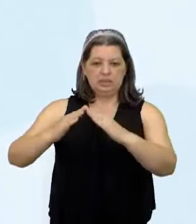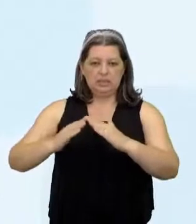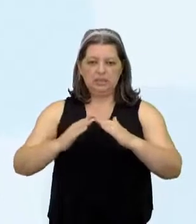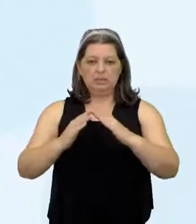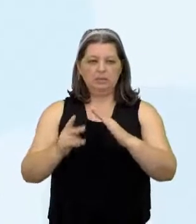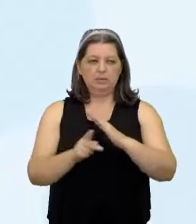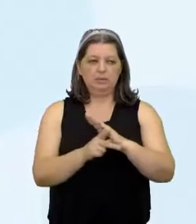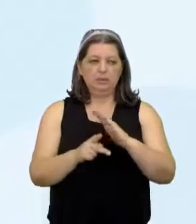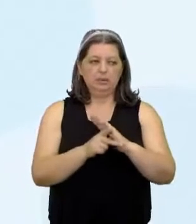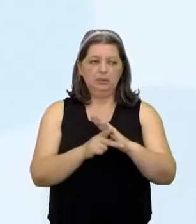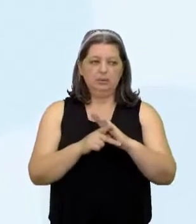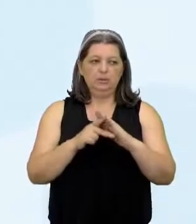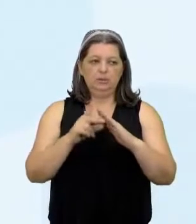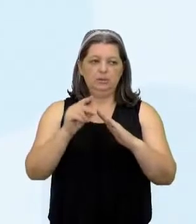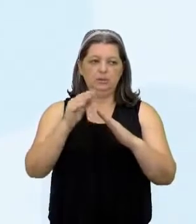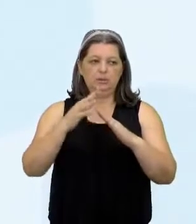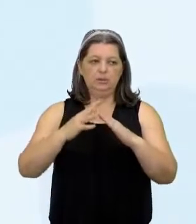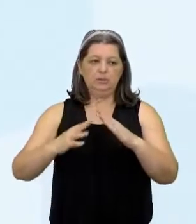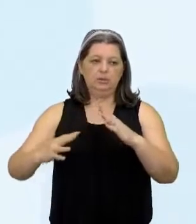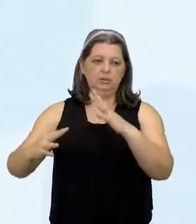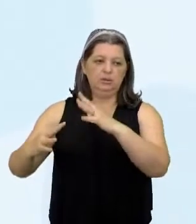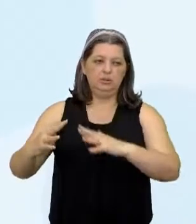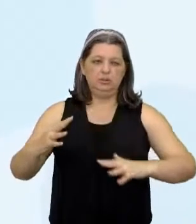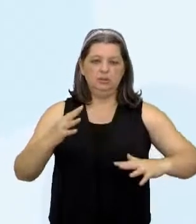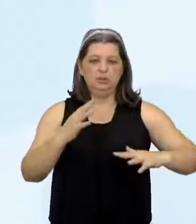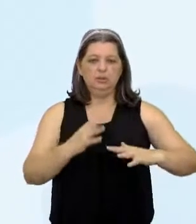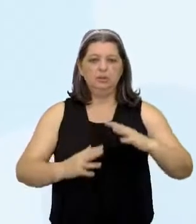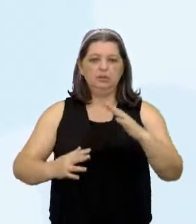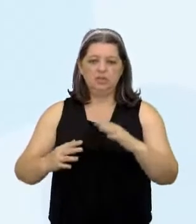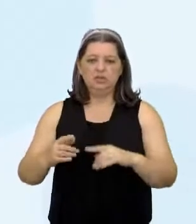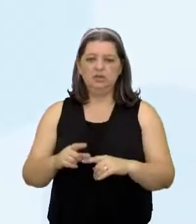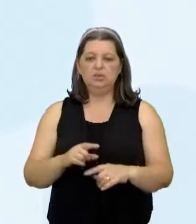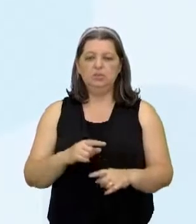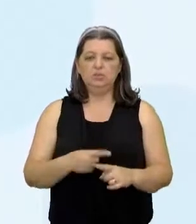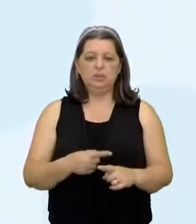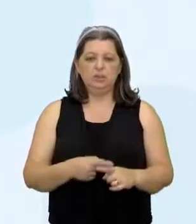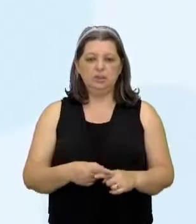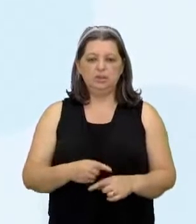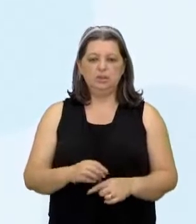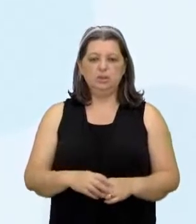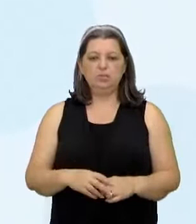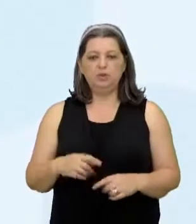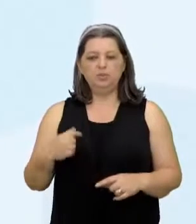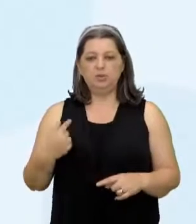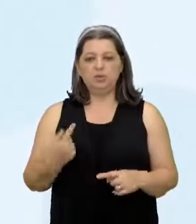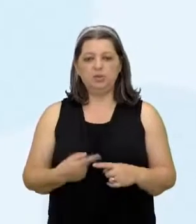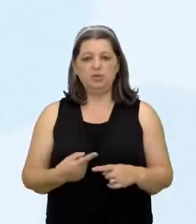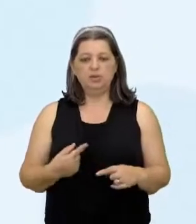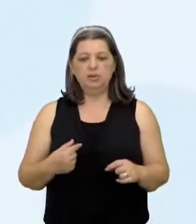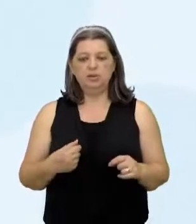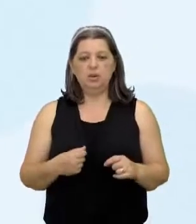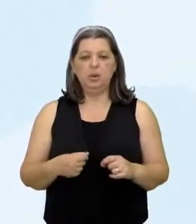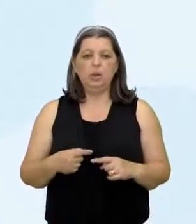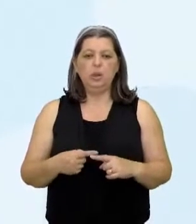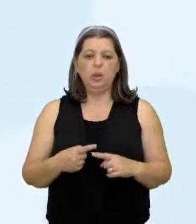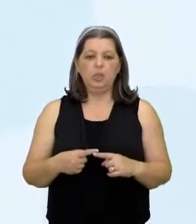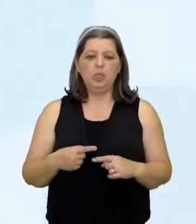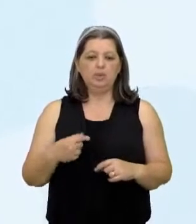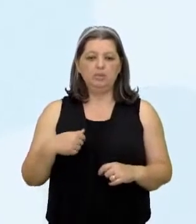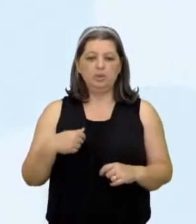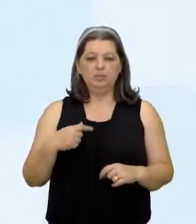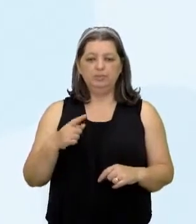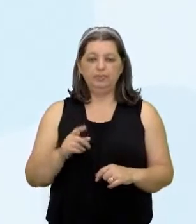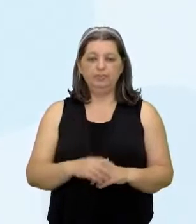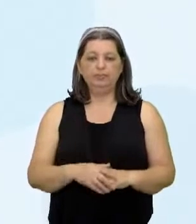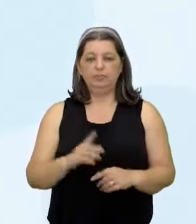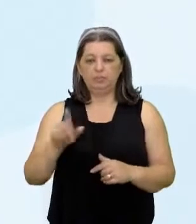taipas No Maranhão No Maranhão Que também Muito se utiliza aí Em outros aspectos aí né Podemos já